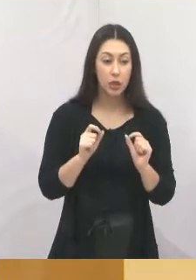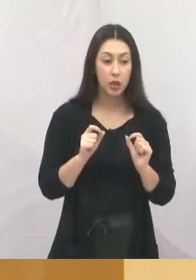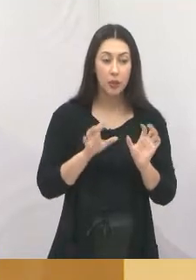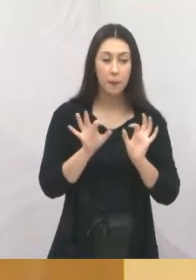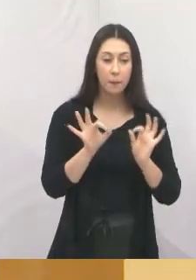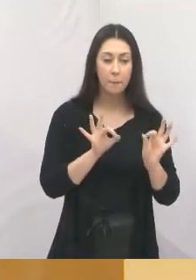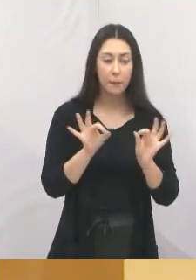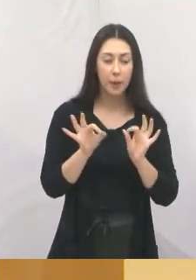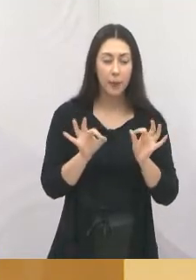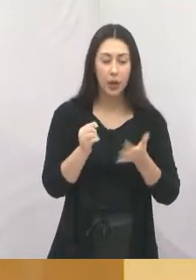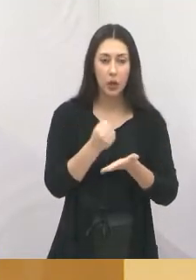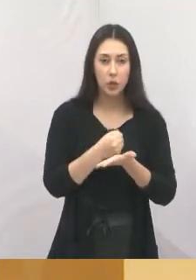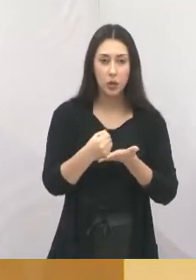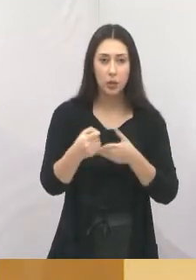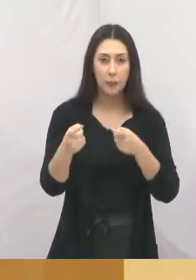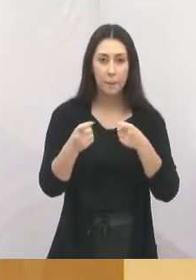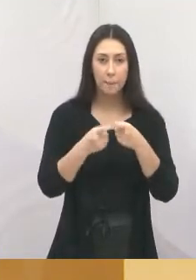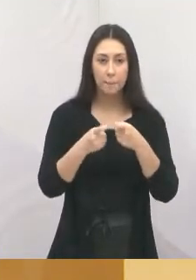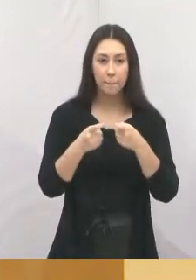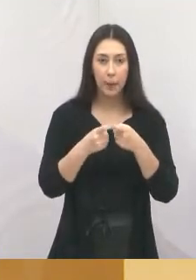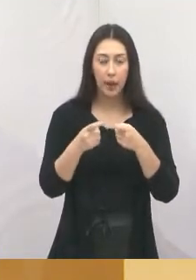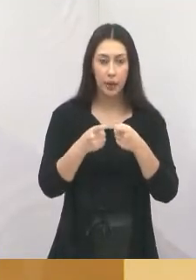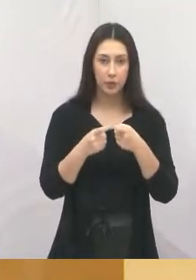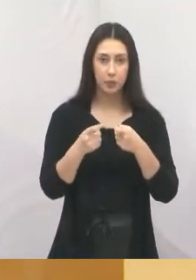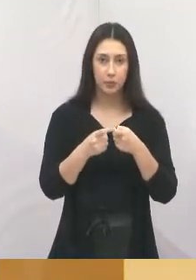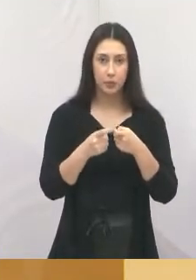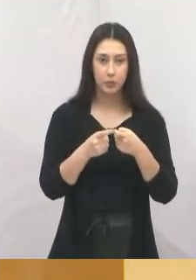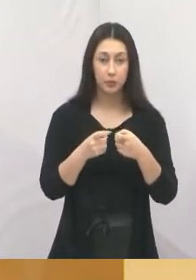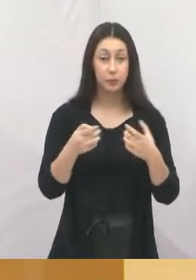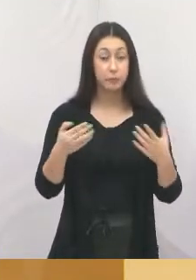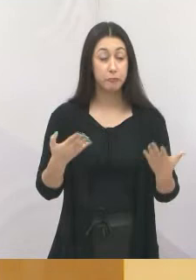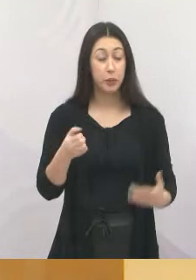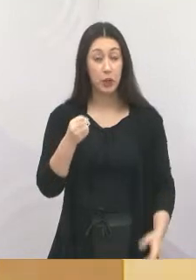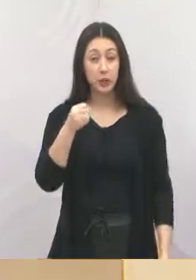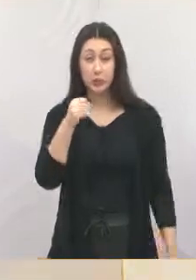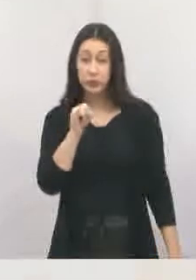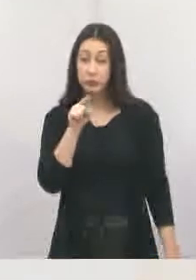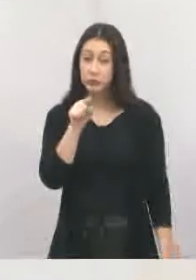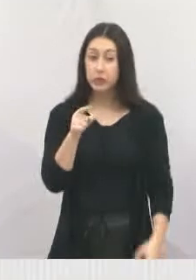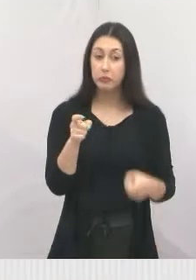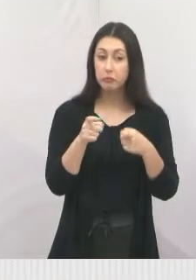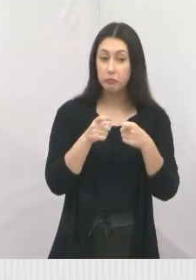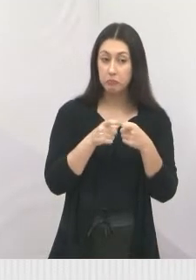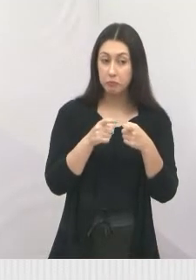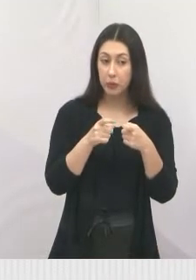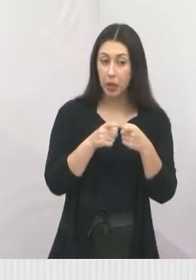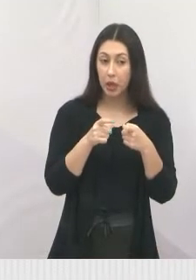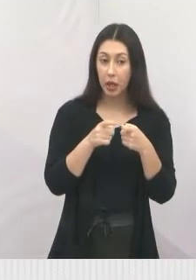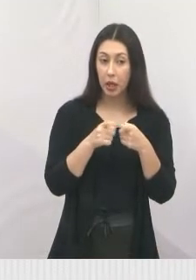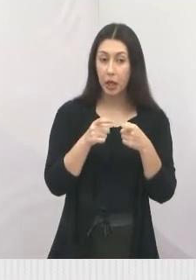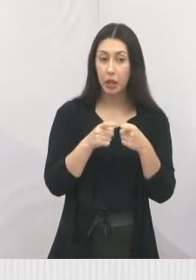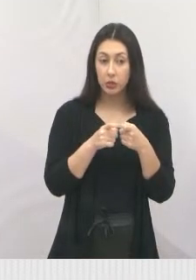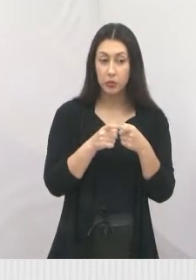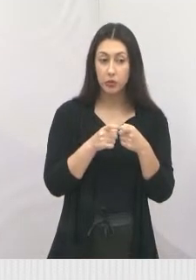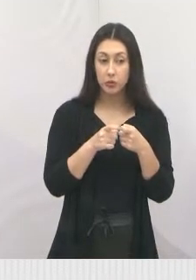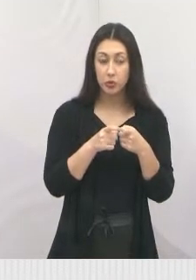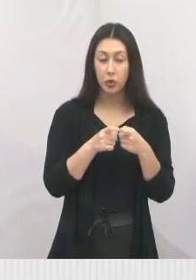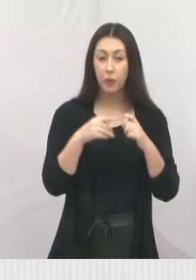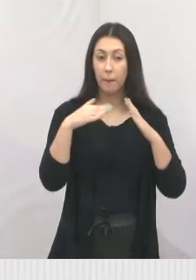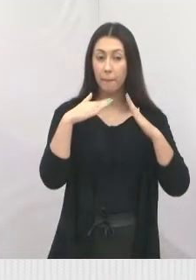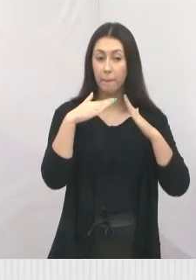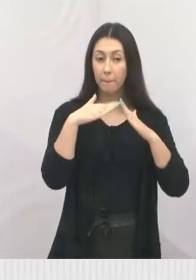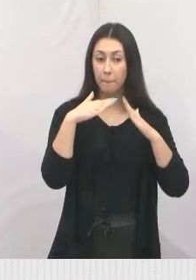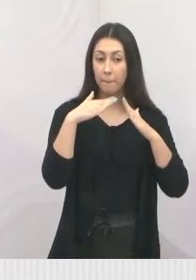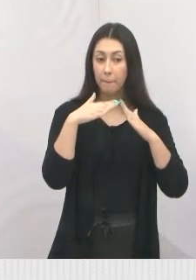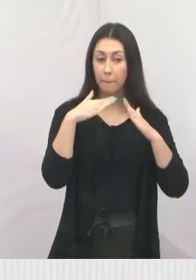contratação de médico generalista. Então, você médico, você que está residindo